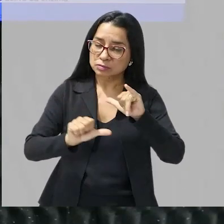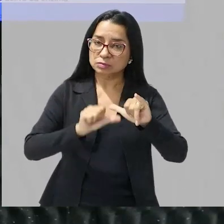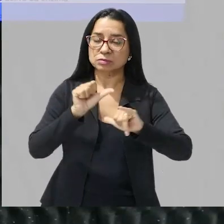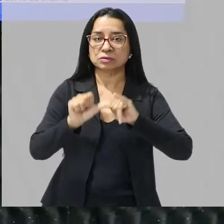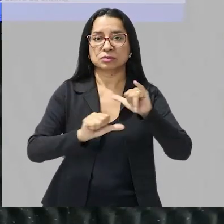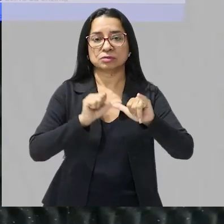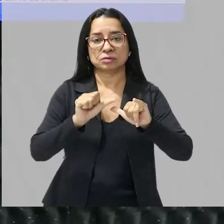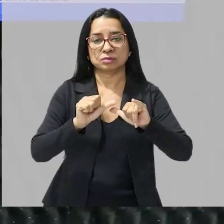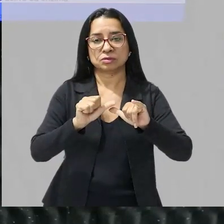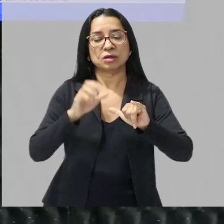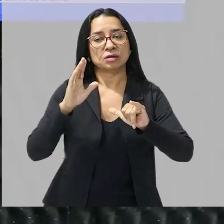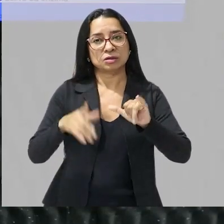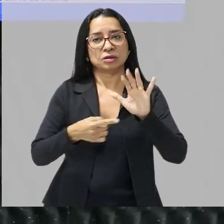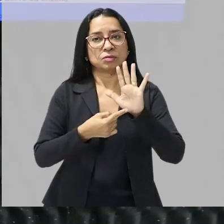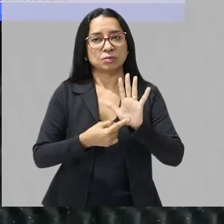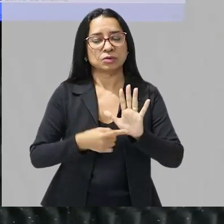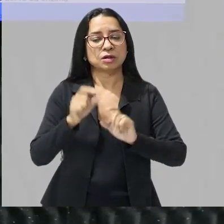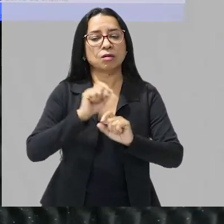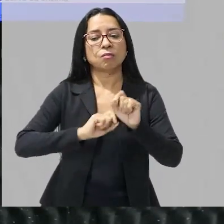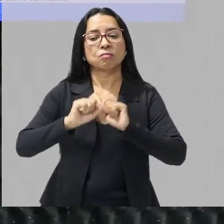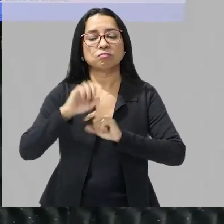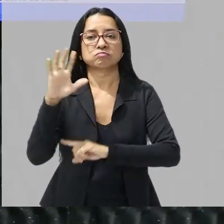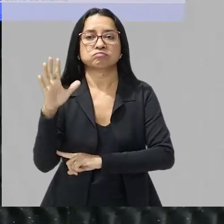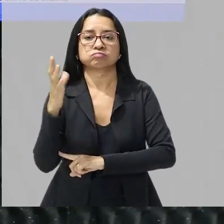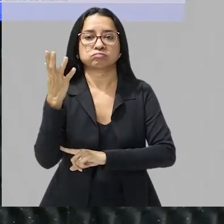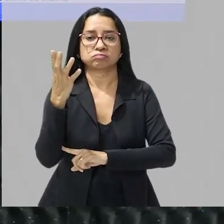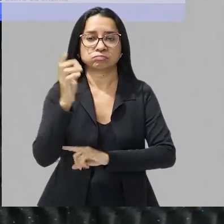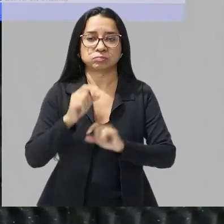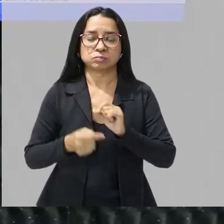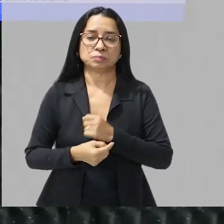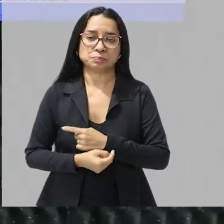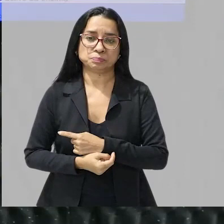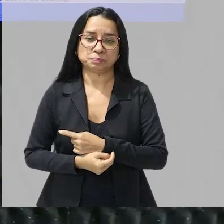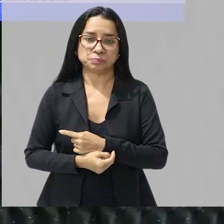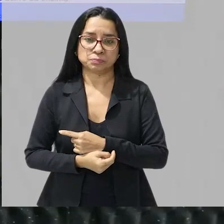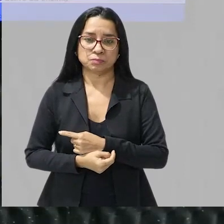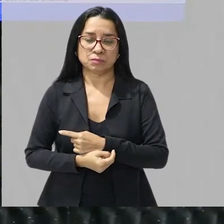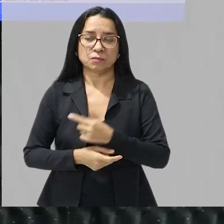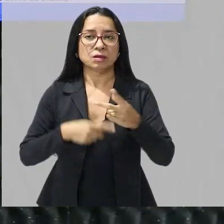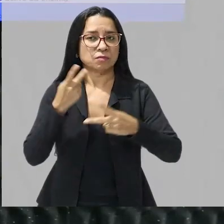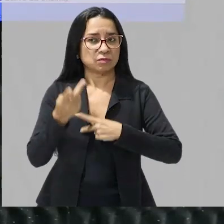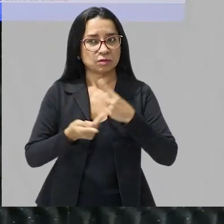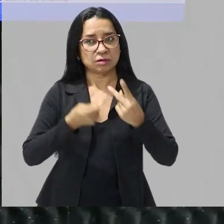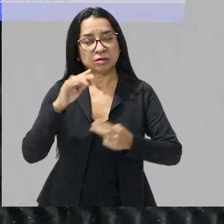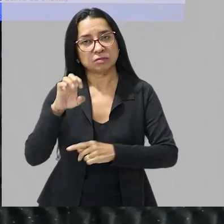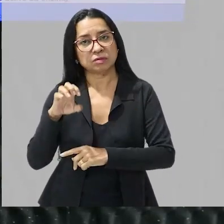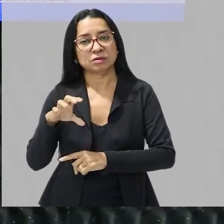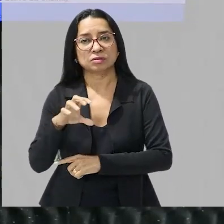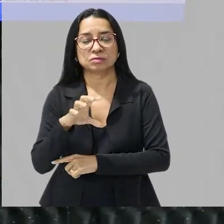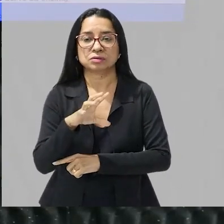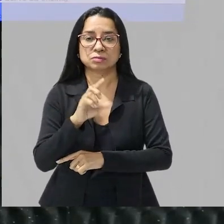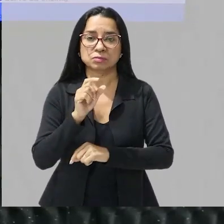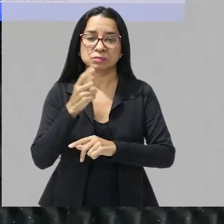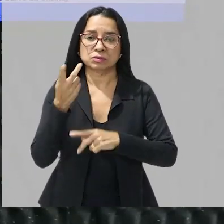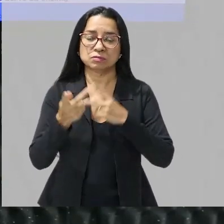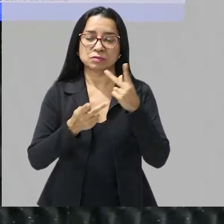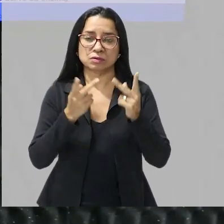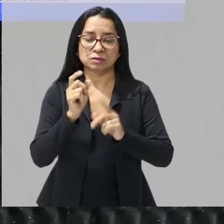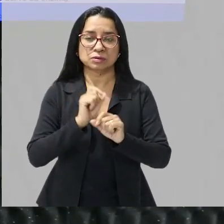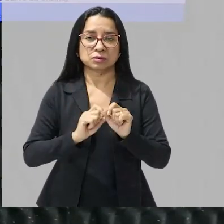eu vou já mostrar para vocês como é que isso acontece mas aqui falando das enzimas a gente diz que